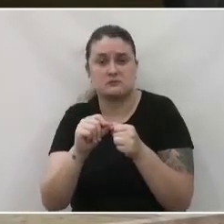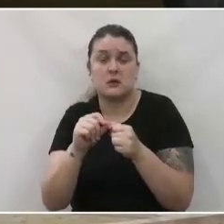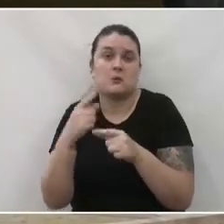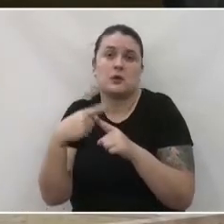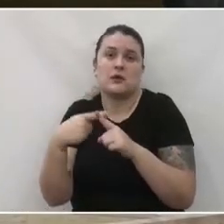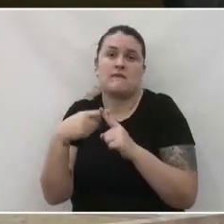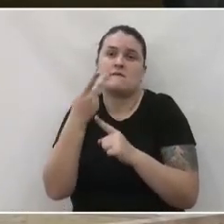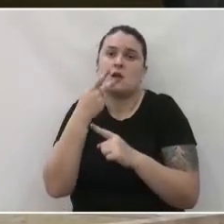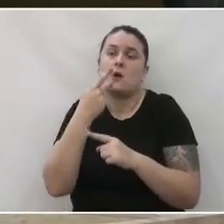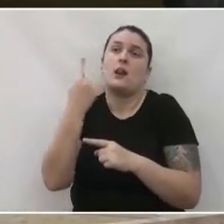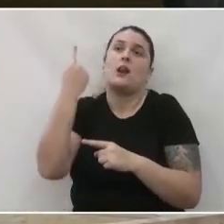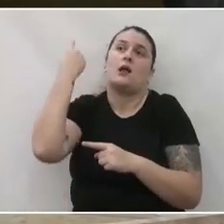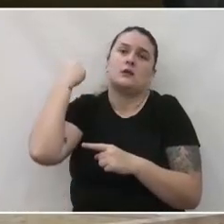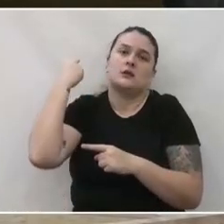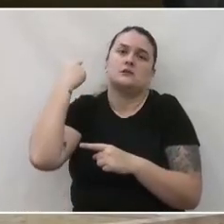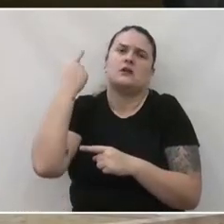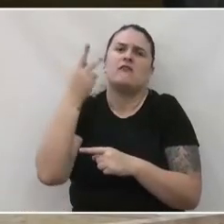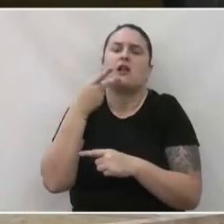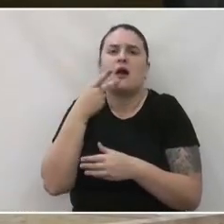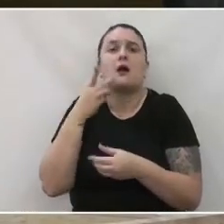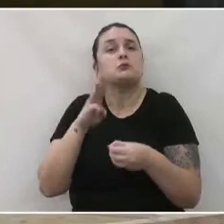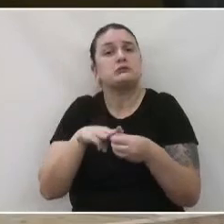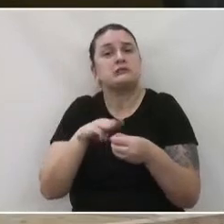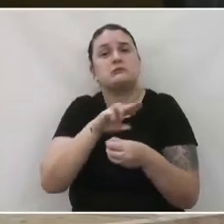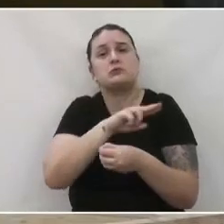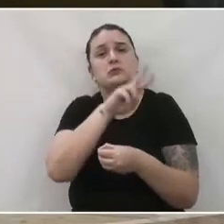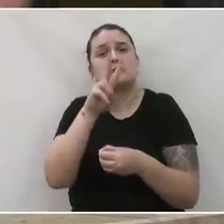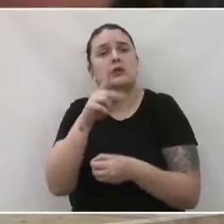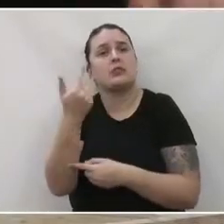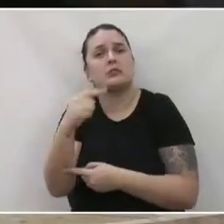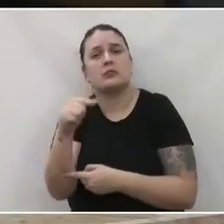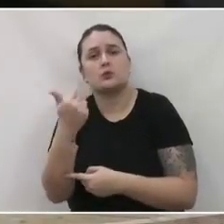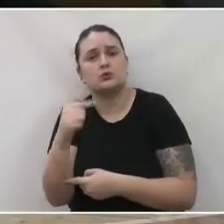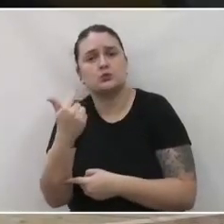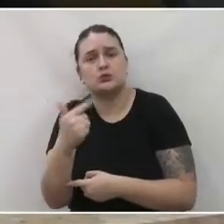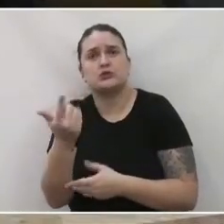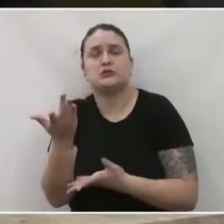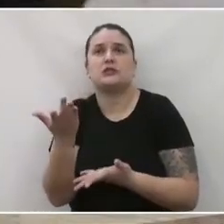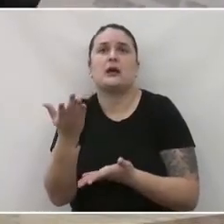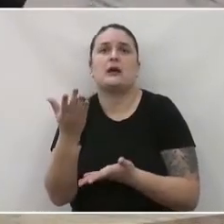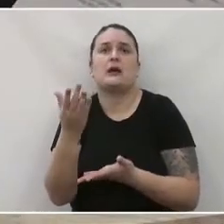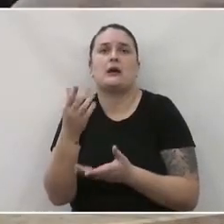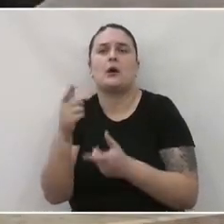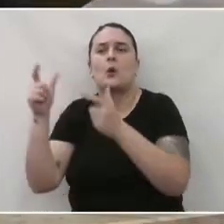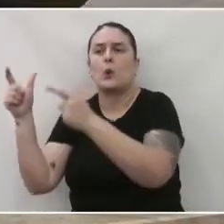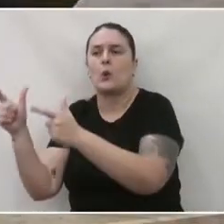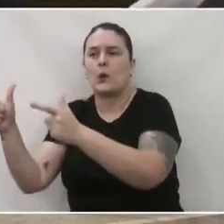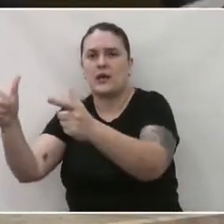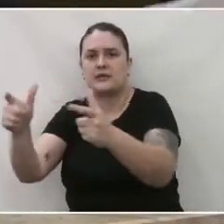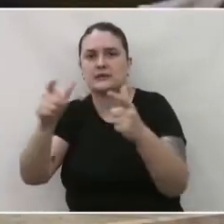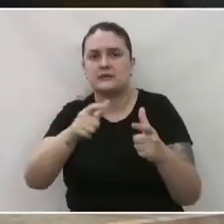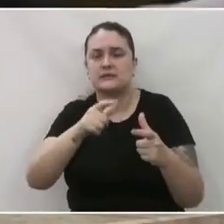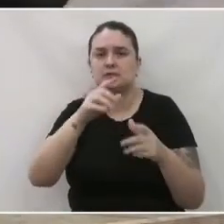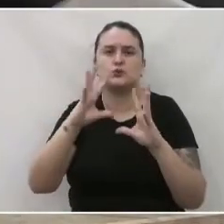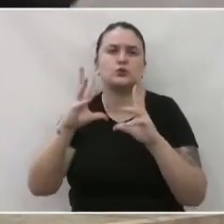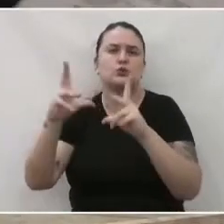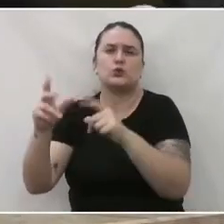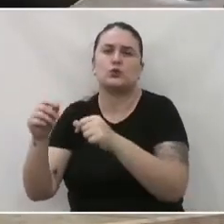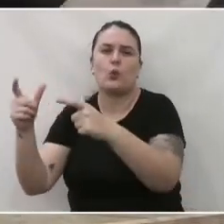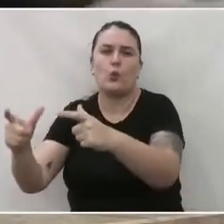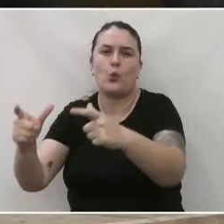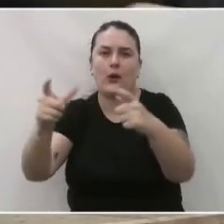eles disseram naquela noite que a União da Vitória não tinha na área urbana, todas as